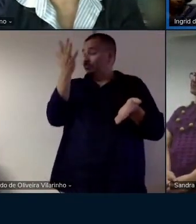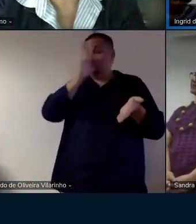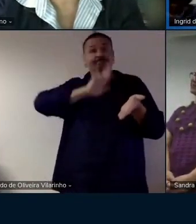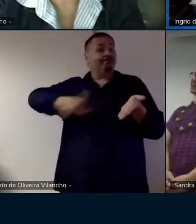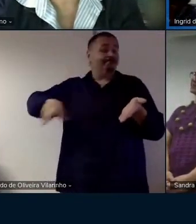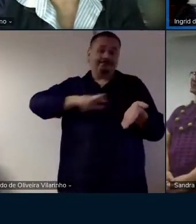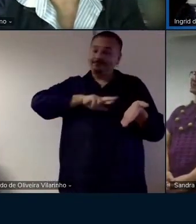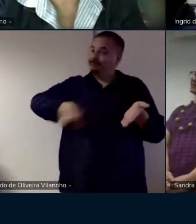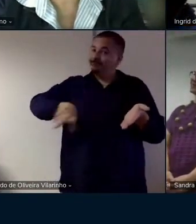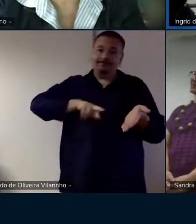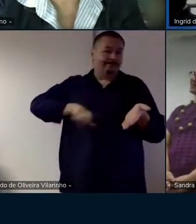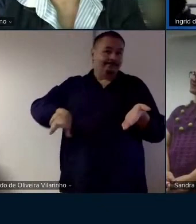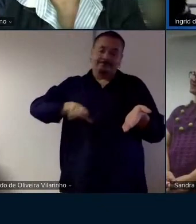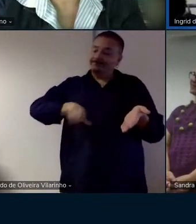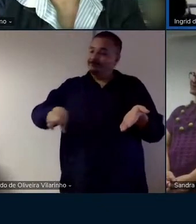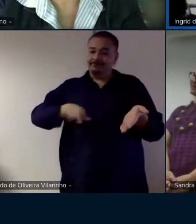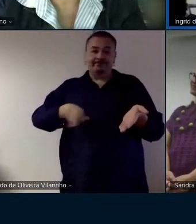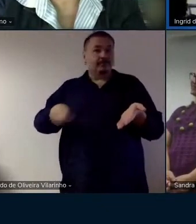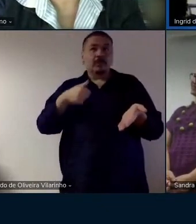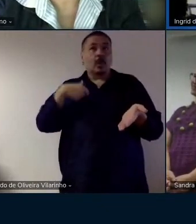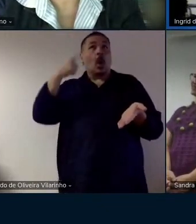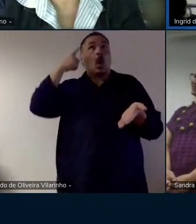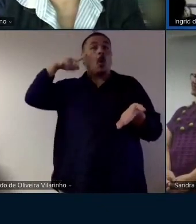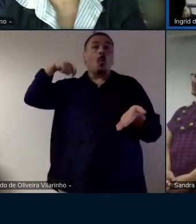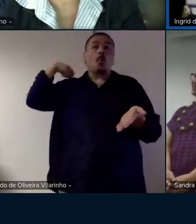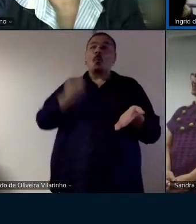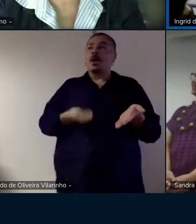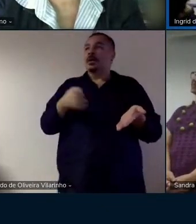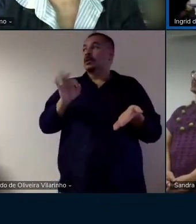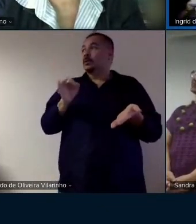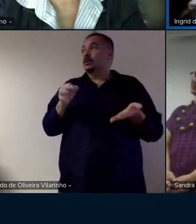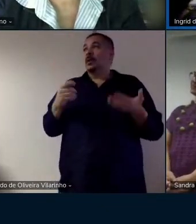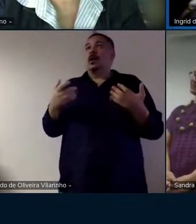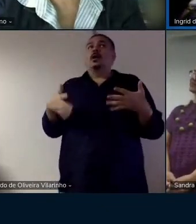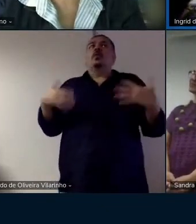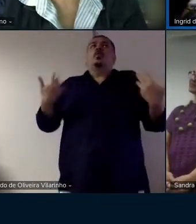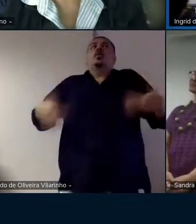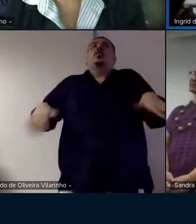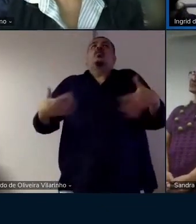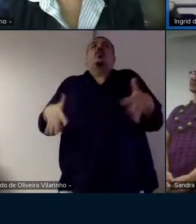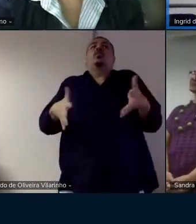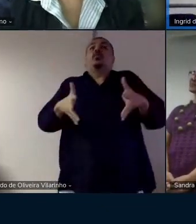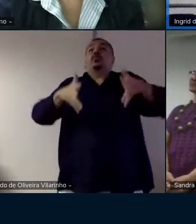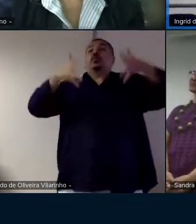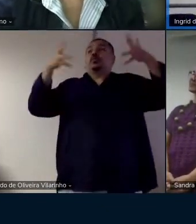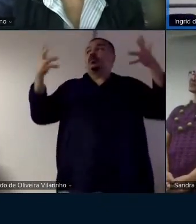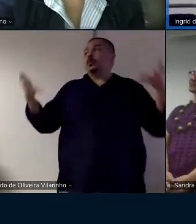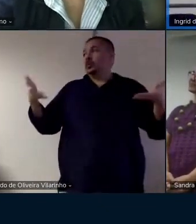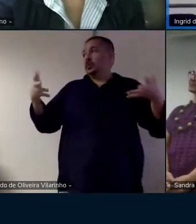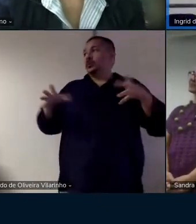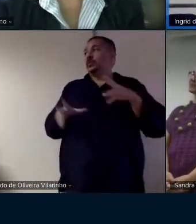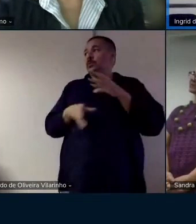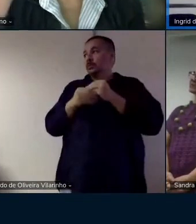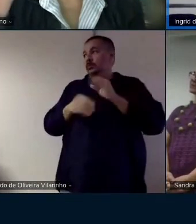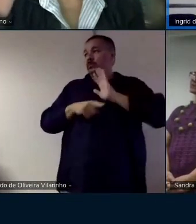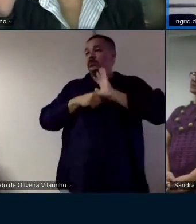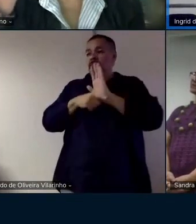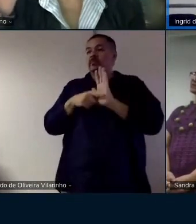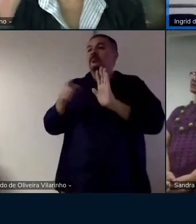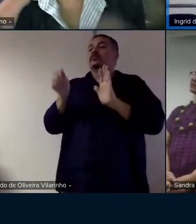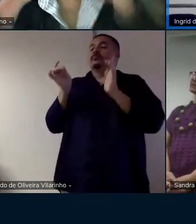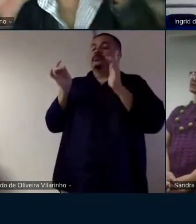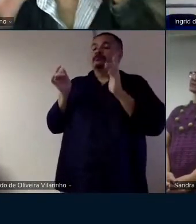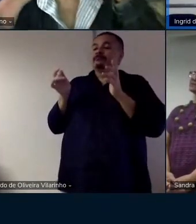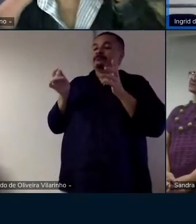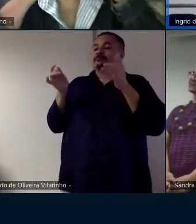mesmo assim eu não imaginava que fosse ser algo tão grande assim né uma contribuição tão grande que eu ia deixar